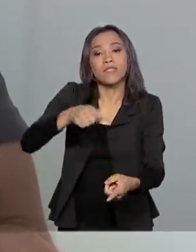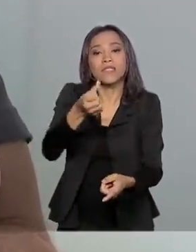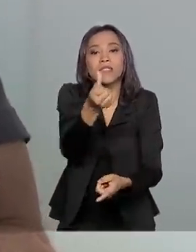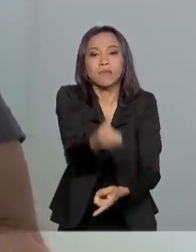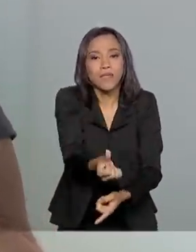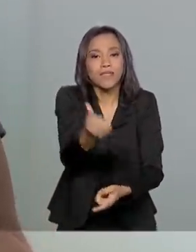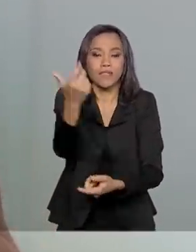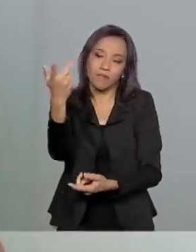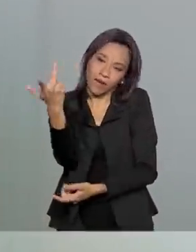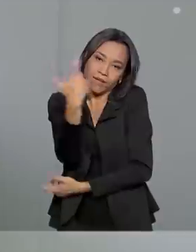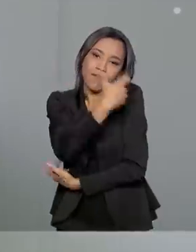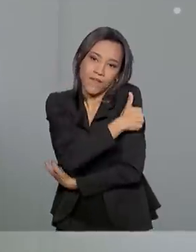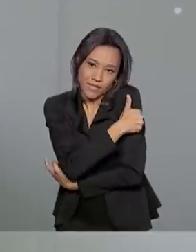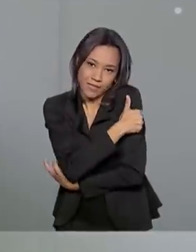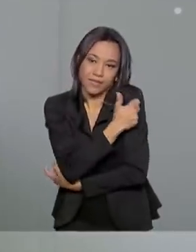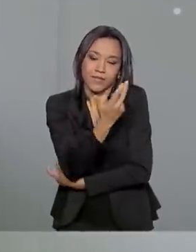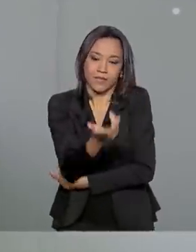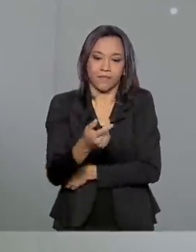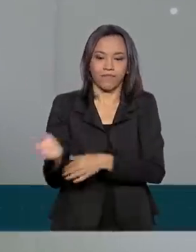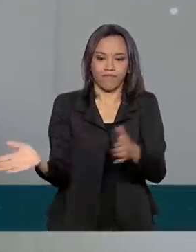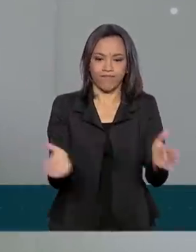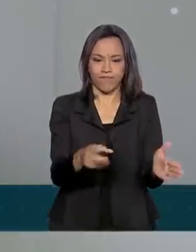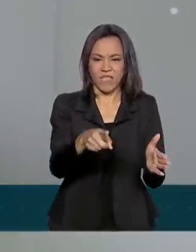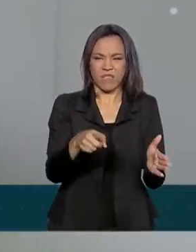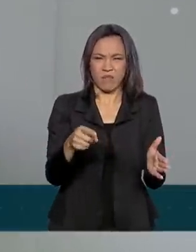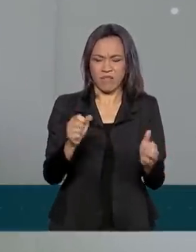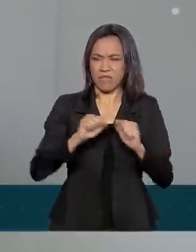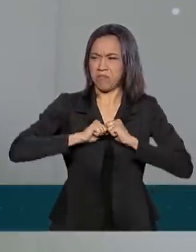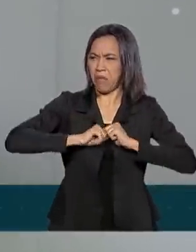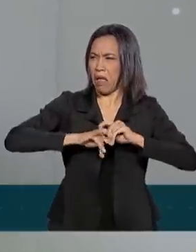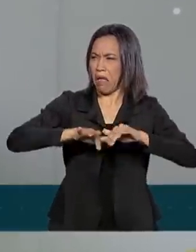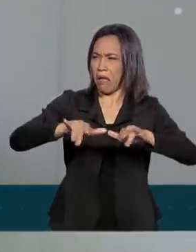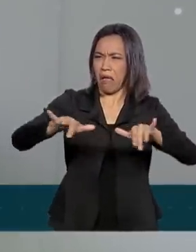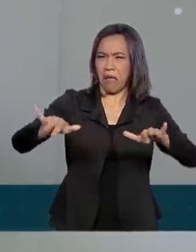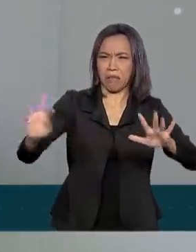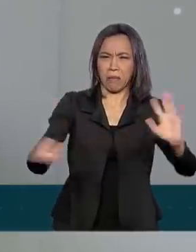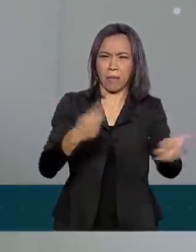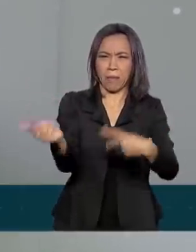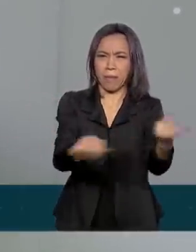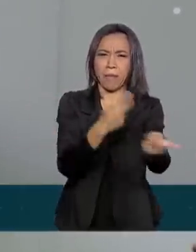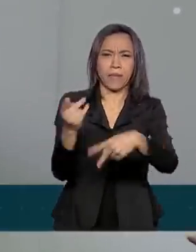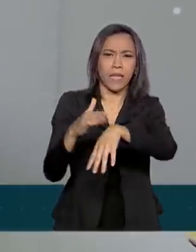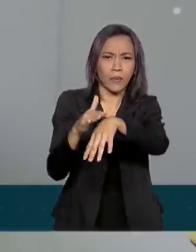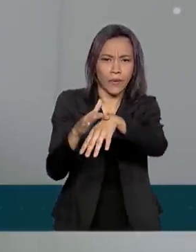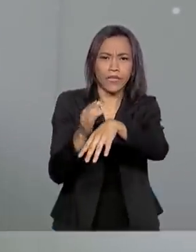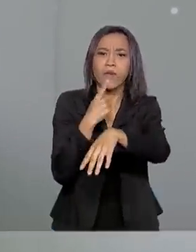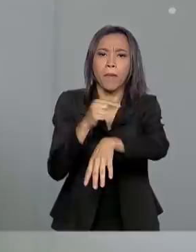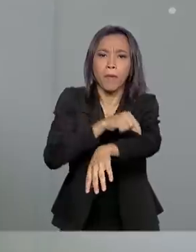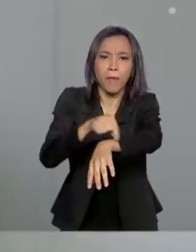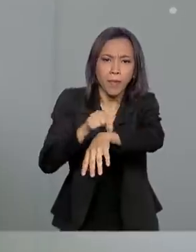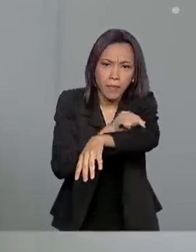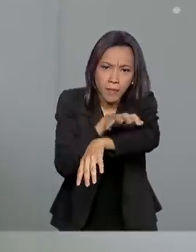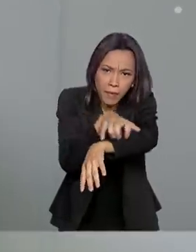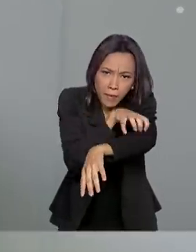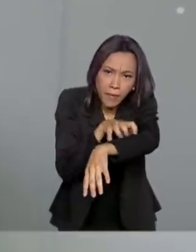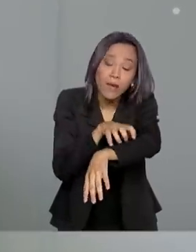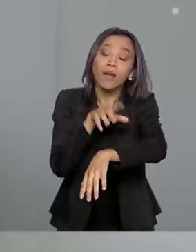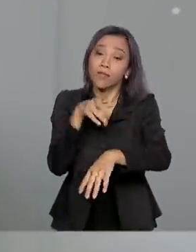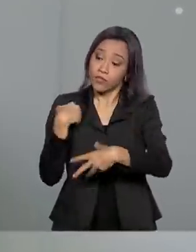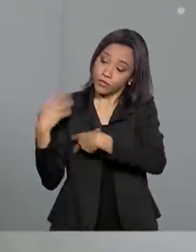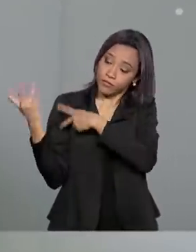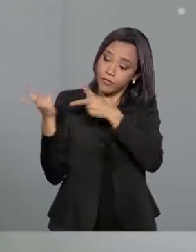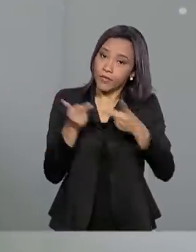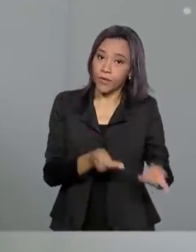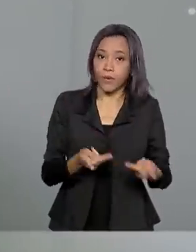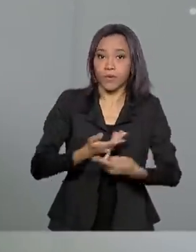para tomar essa vacina. Com essa epidemia que a gente está sabendo do sarampo, eu resolvi trazer para a gente ver se imuniza